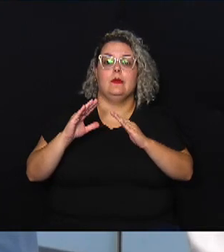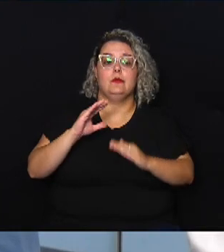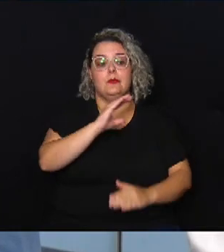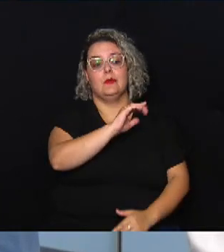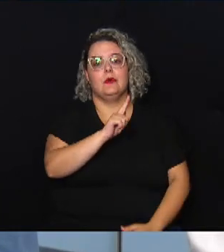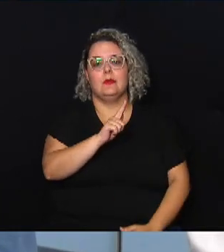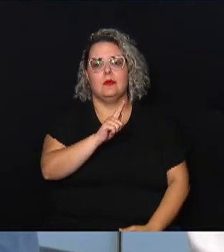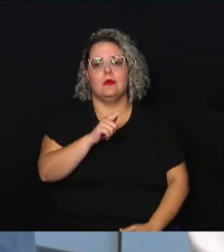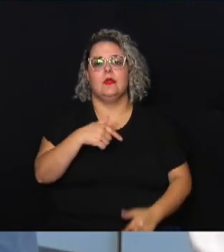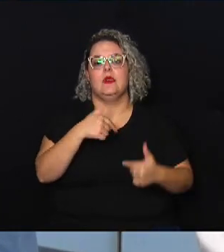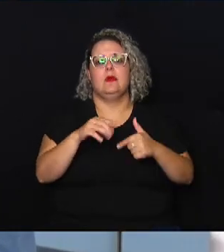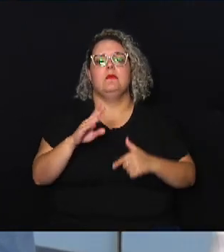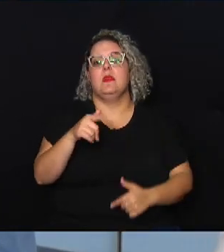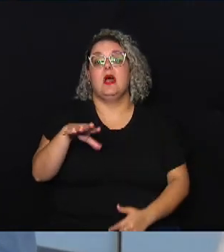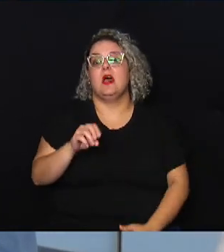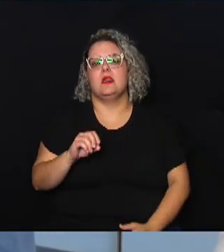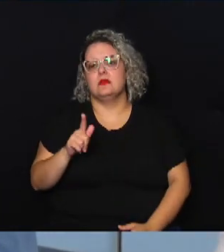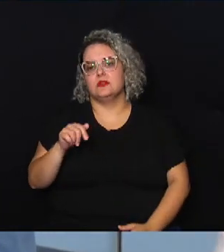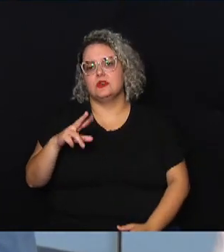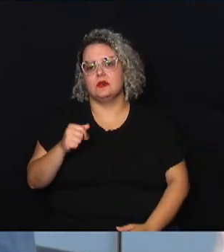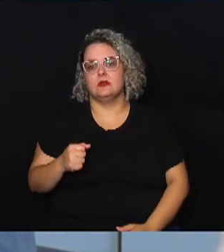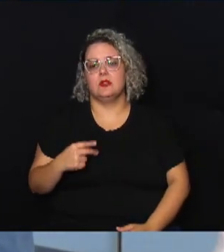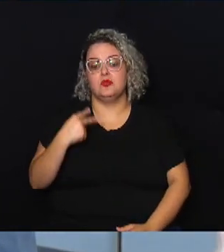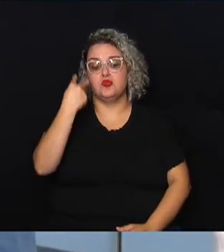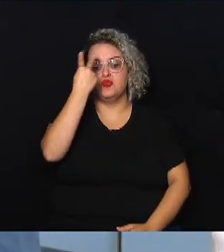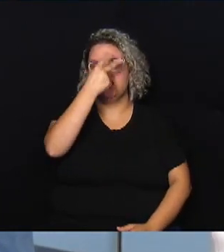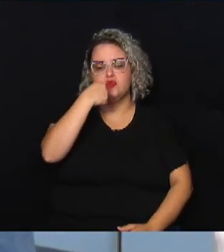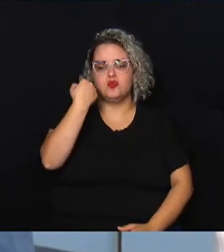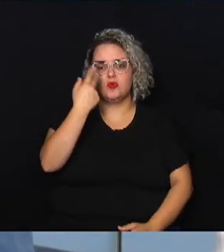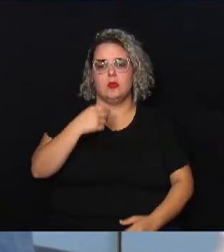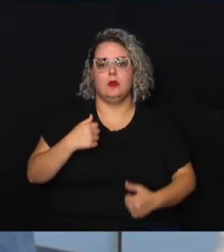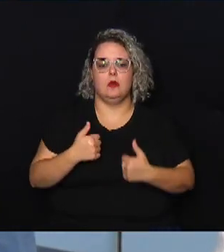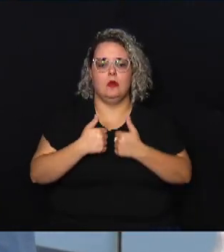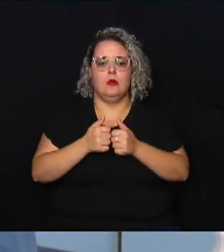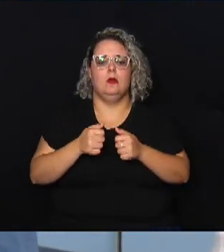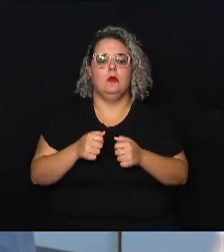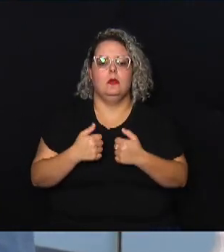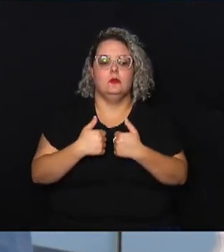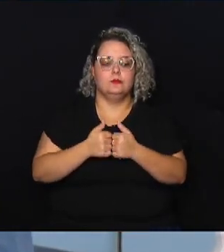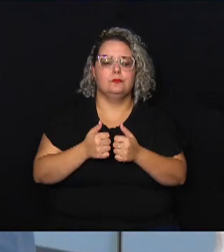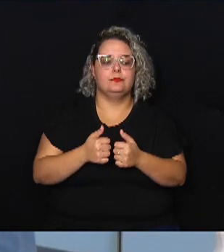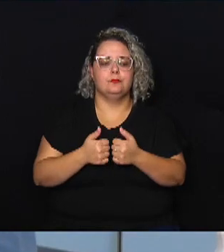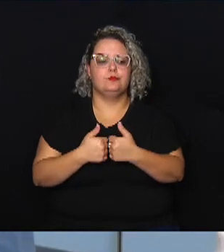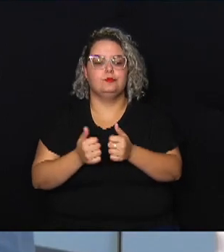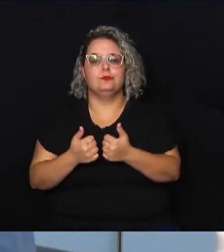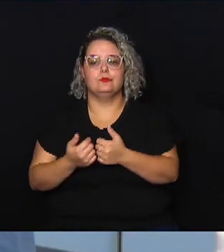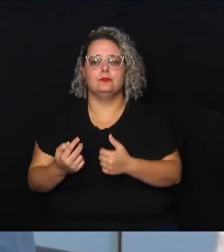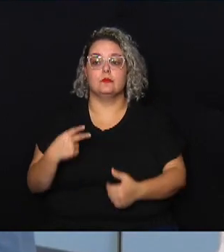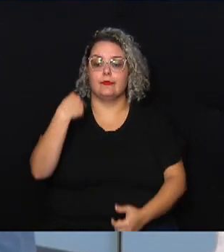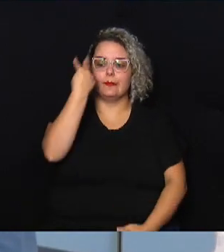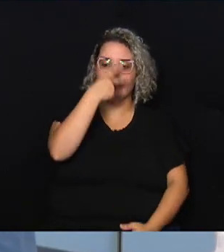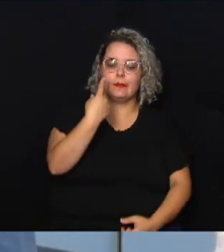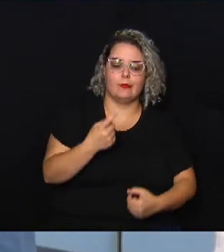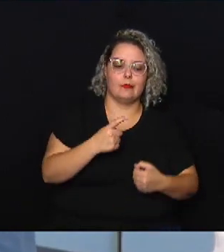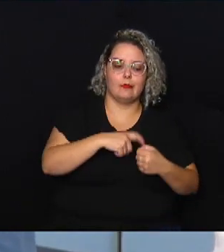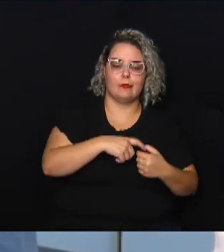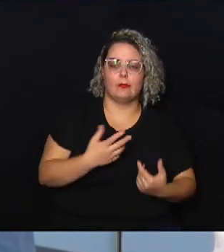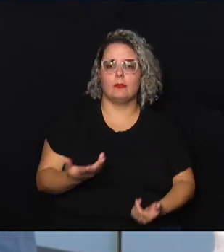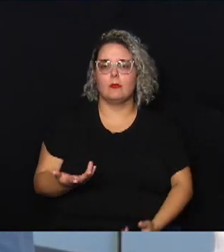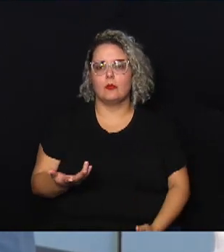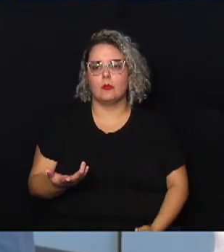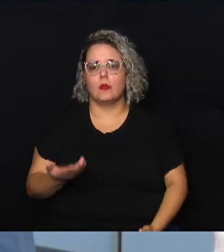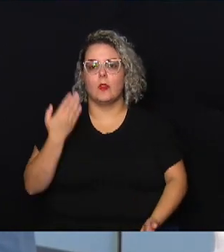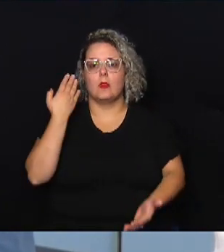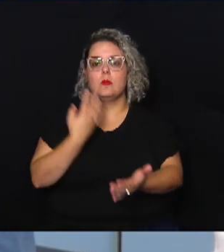trabalha em Mano Geraldo ele fica duas horas para ir dentro do ônibus para ir e duas horas para voltar para casa ou seja ele perde